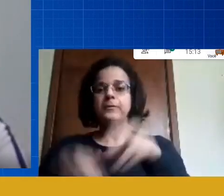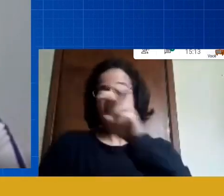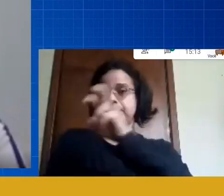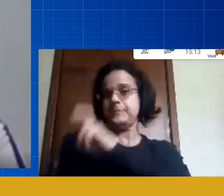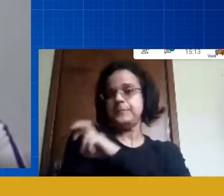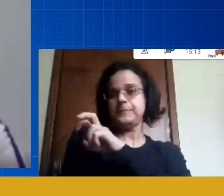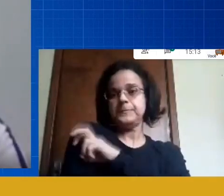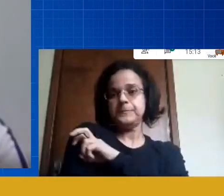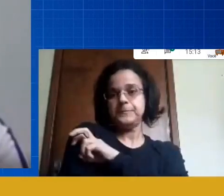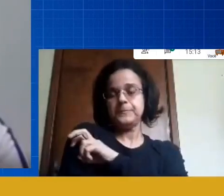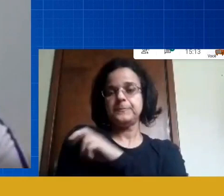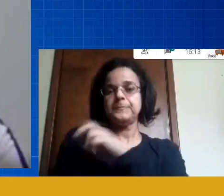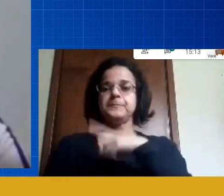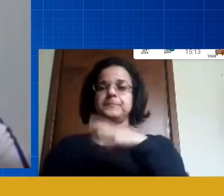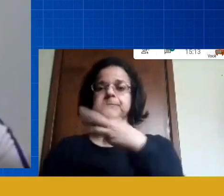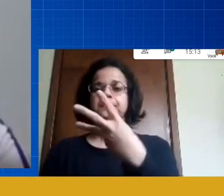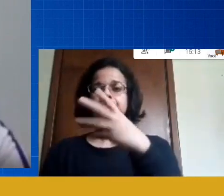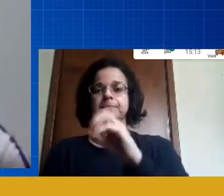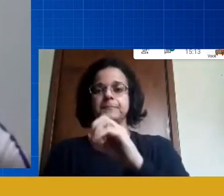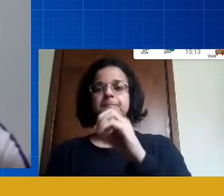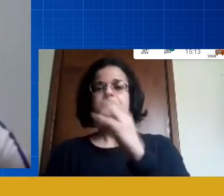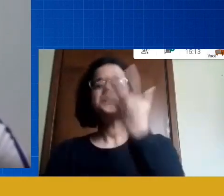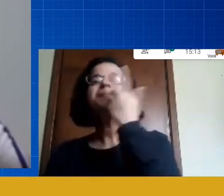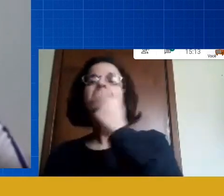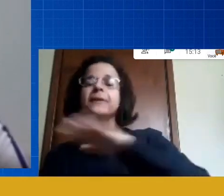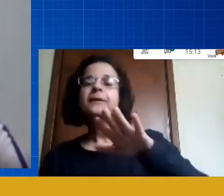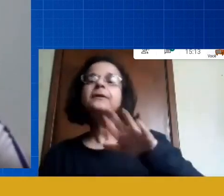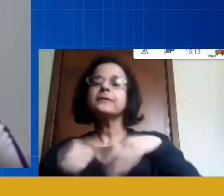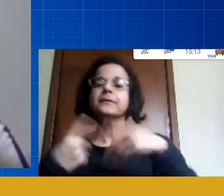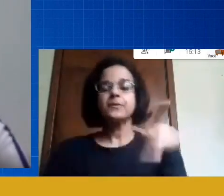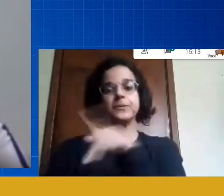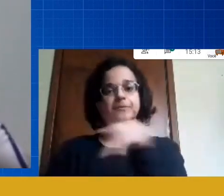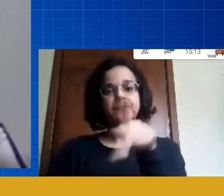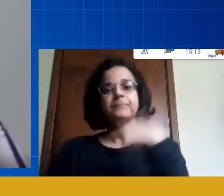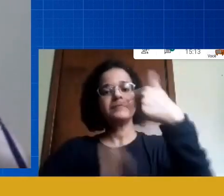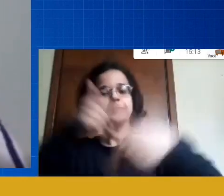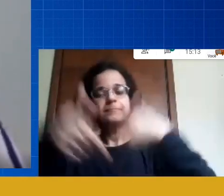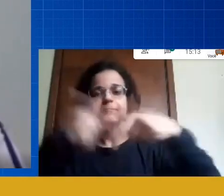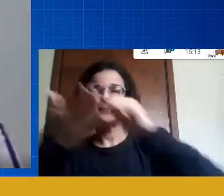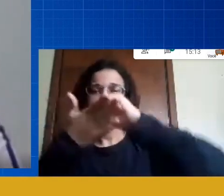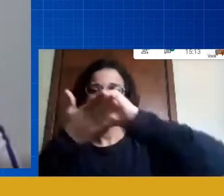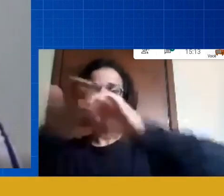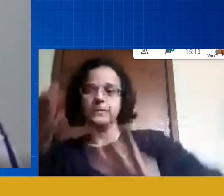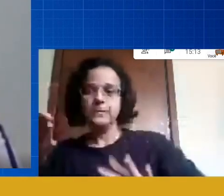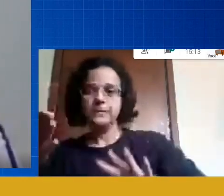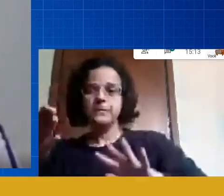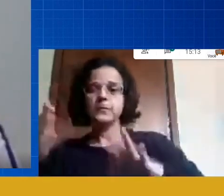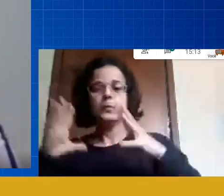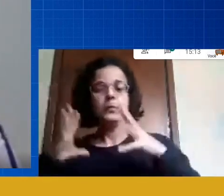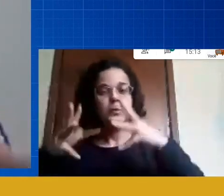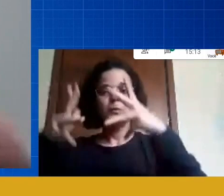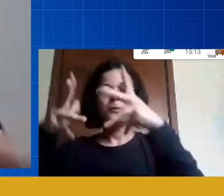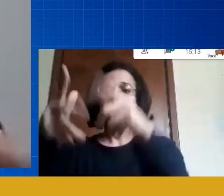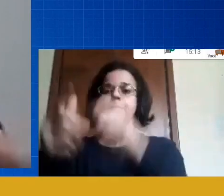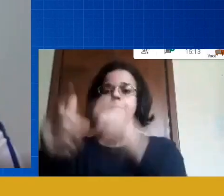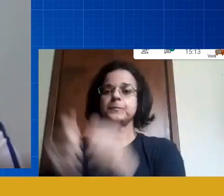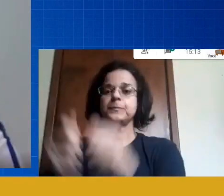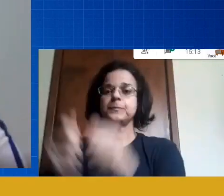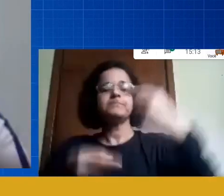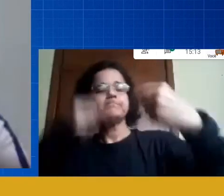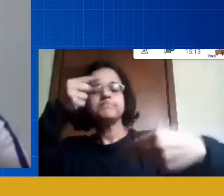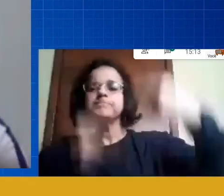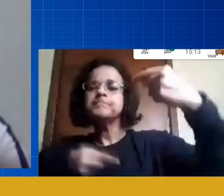são 30 crianças pense bem o professor ele vai trabalhar uma atividade ele tá trabalhando com todo na sua rotina na sua